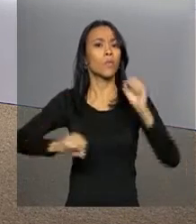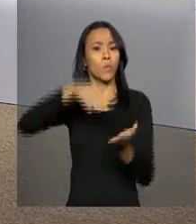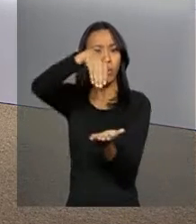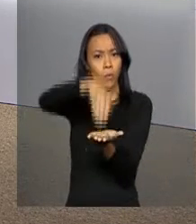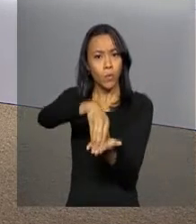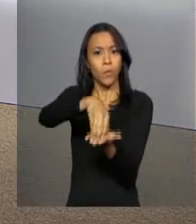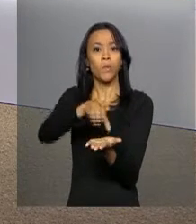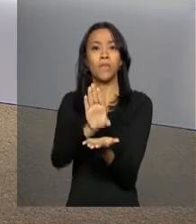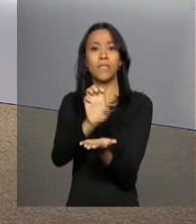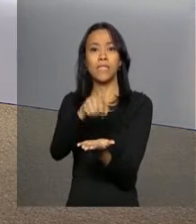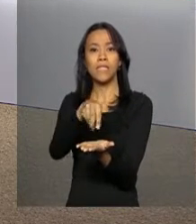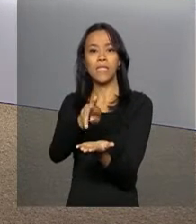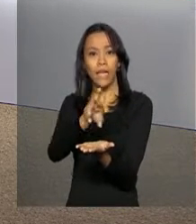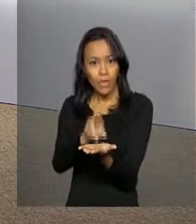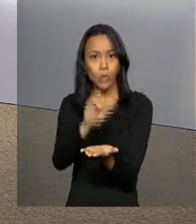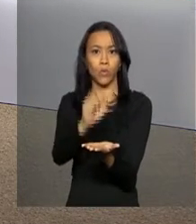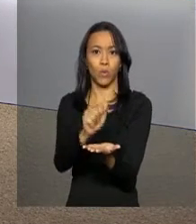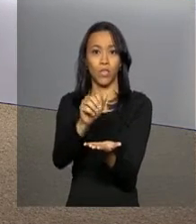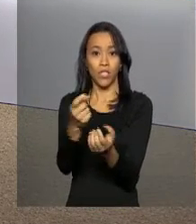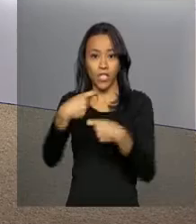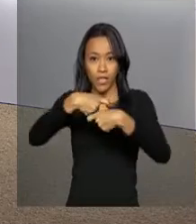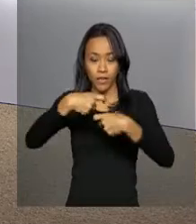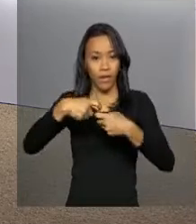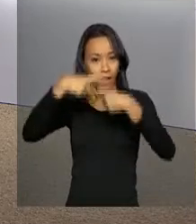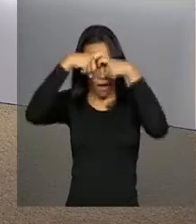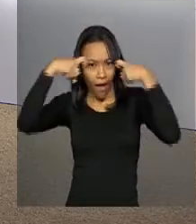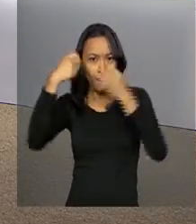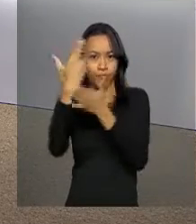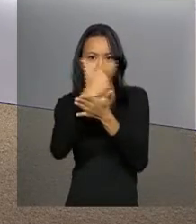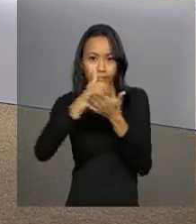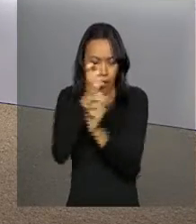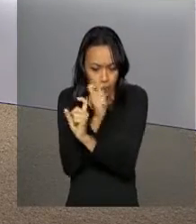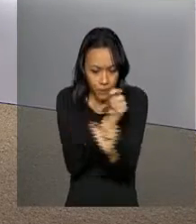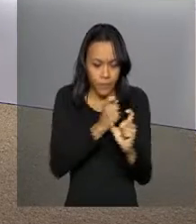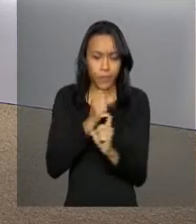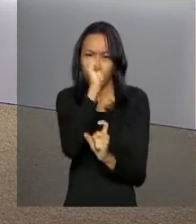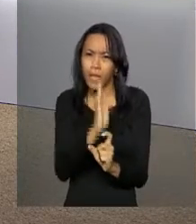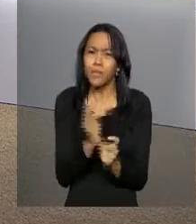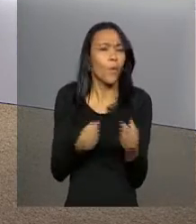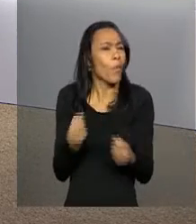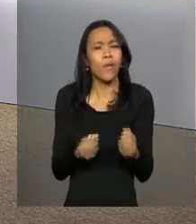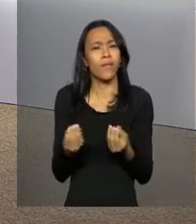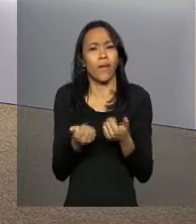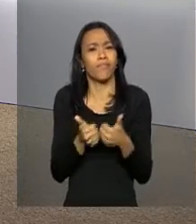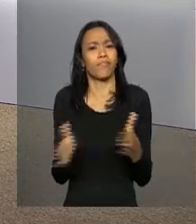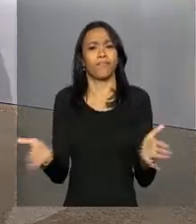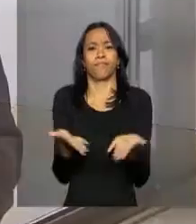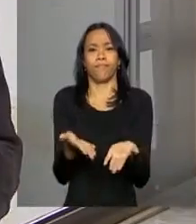Sebrae de Referência do Artesanato Brasileiro. A presidenta Dilma Rousseff deve participar, não é mesmo? Explica para a gente como é que vai funcionar esse centro.